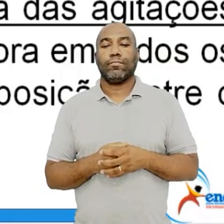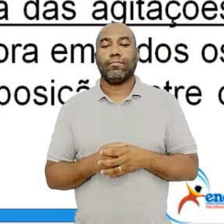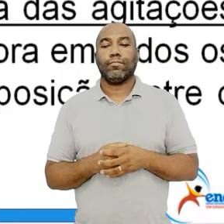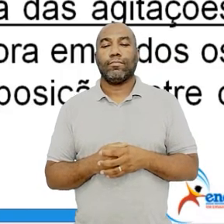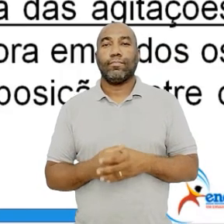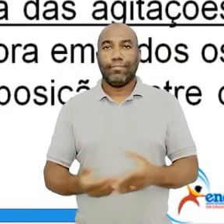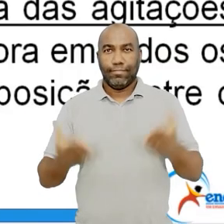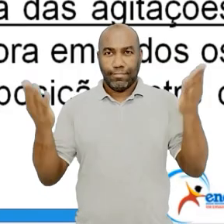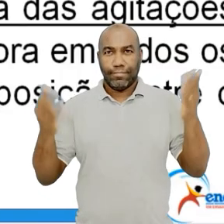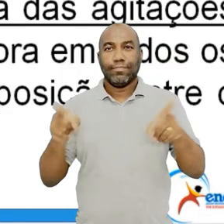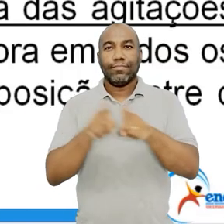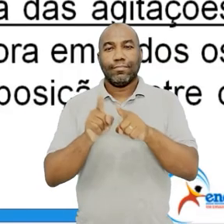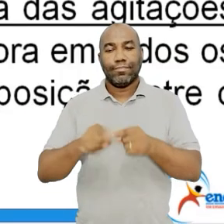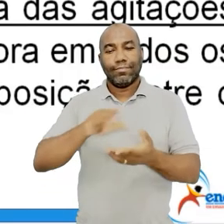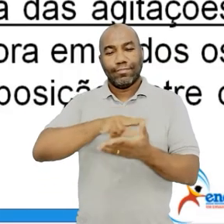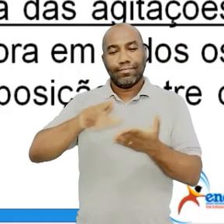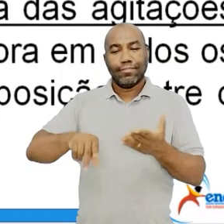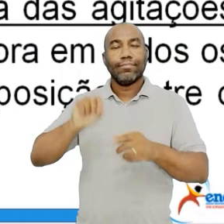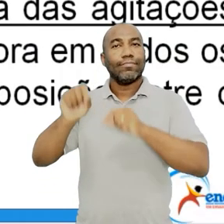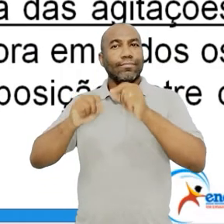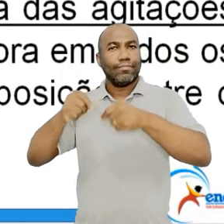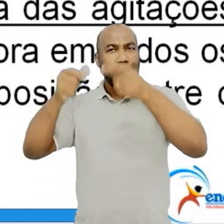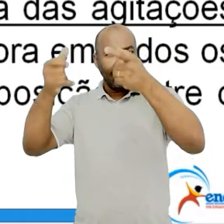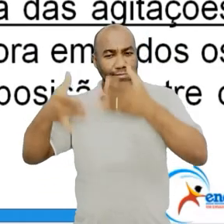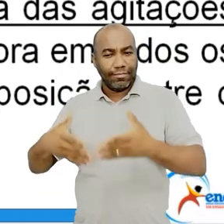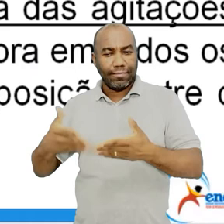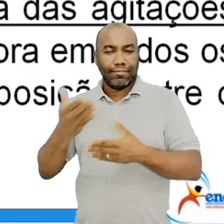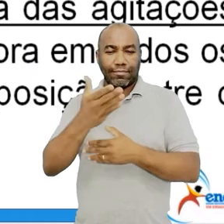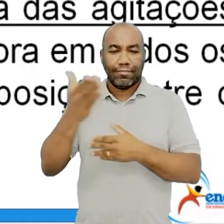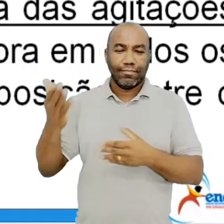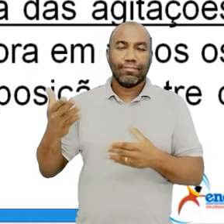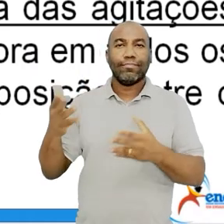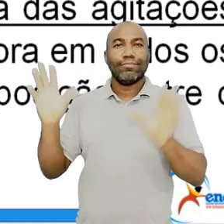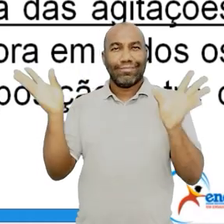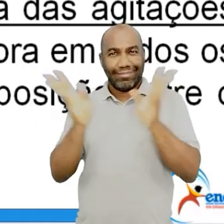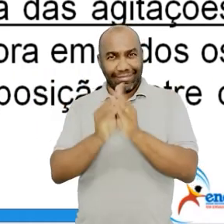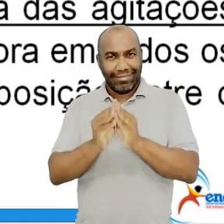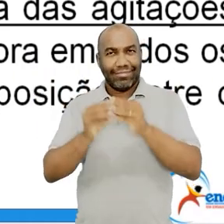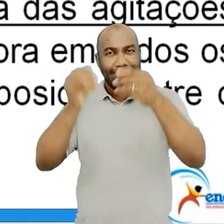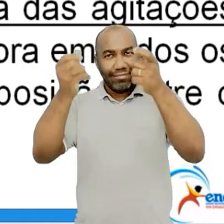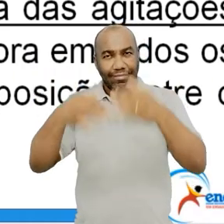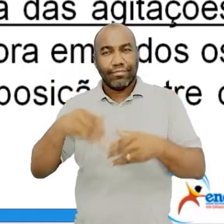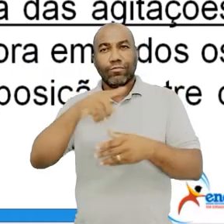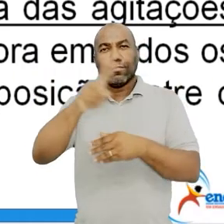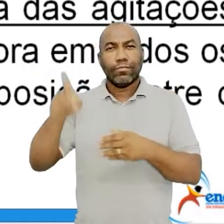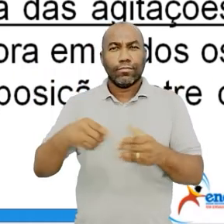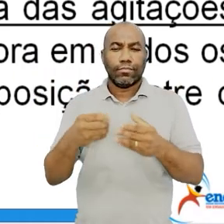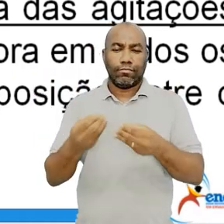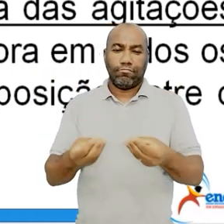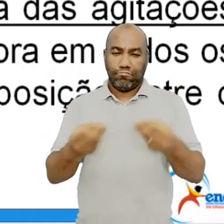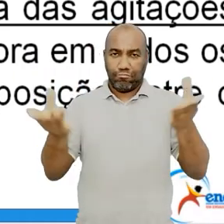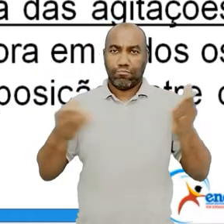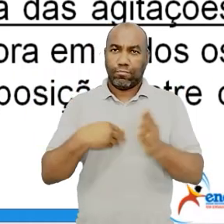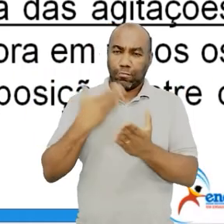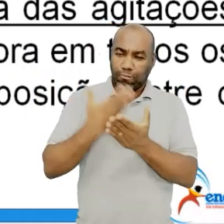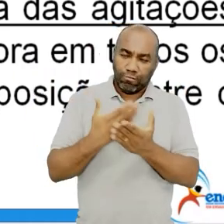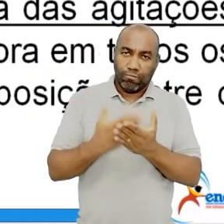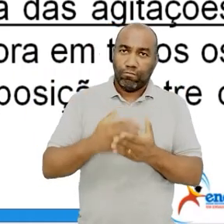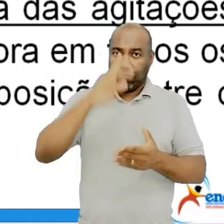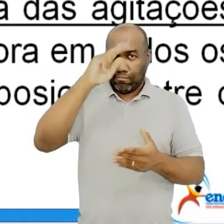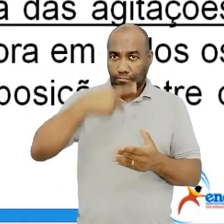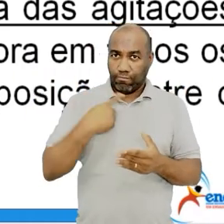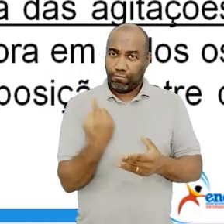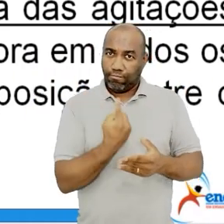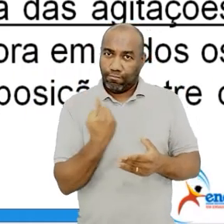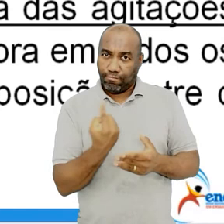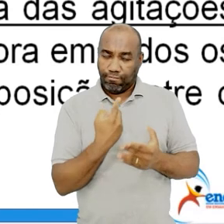E aí, para vocês, agora eu vou disponibilizar um resumo para você estudar sozinho, tá bom?